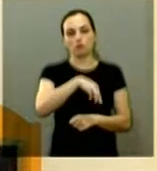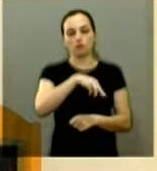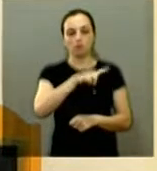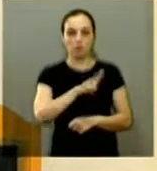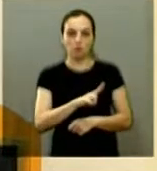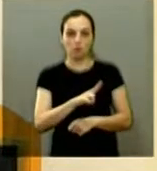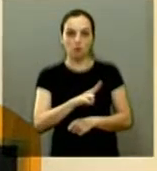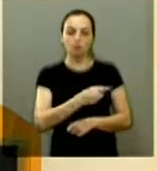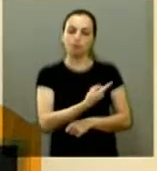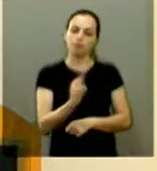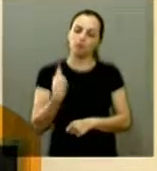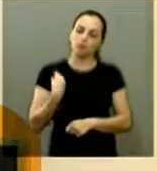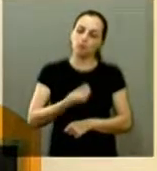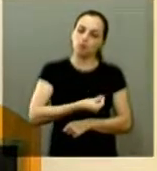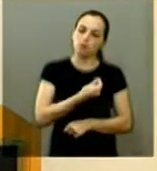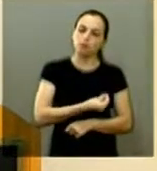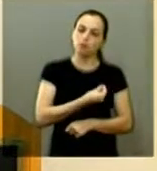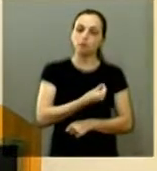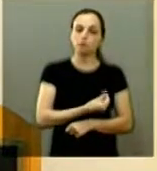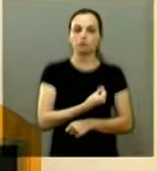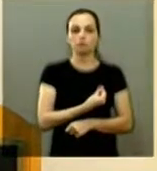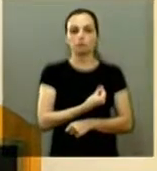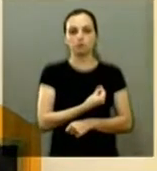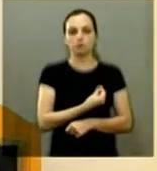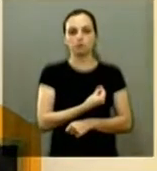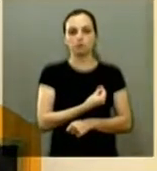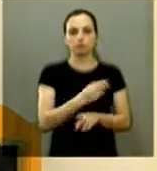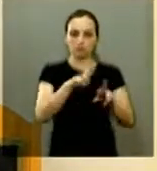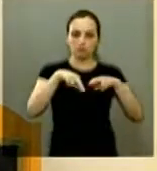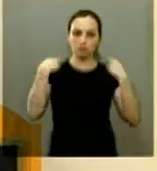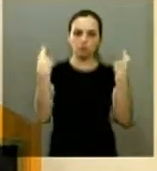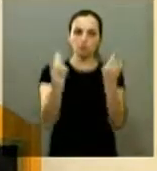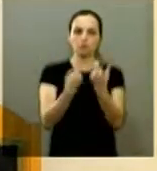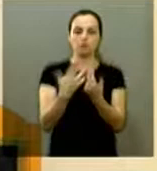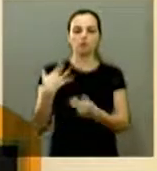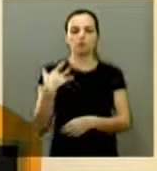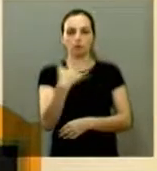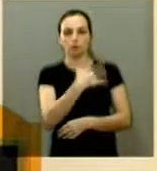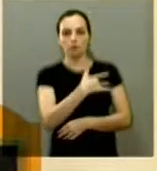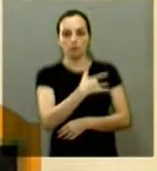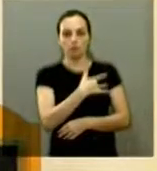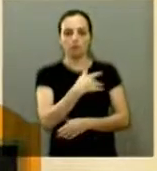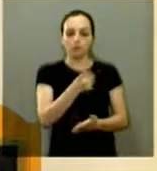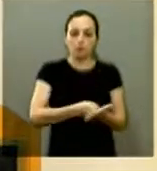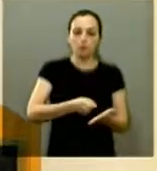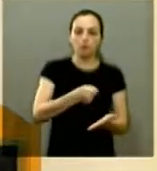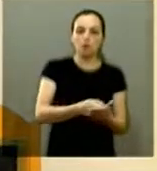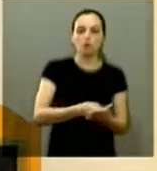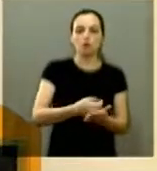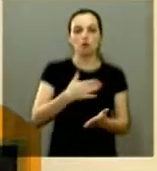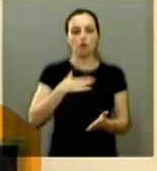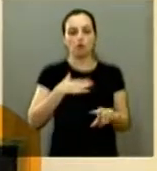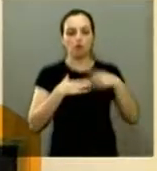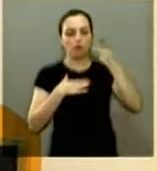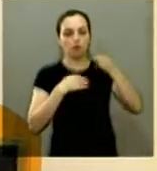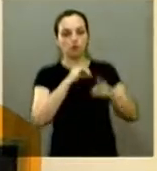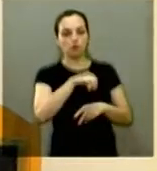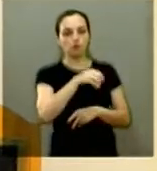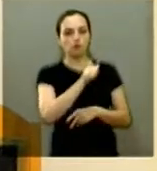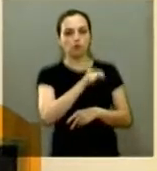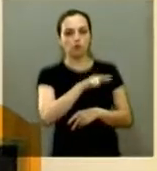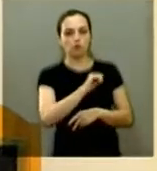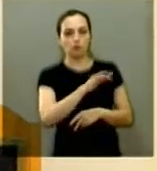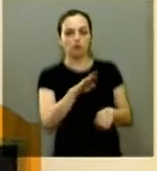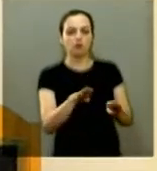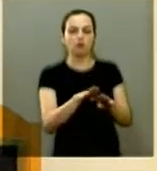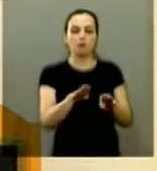participamos de uma audiência pública da saúde aqui onde a foi cobrado eu e o Jair sobre o SAMU